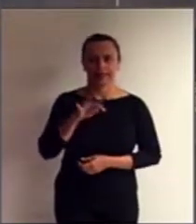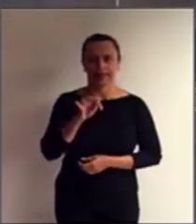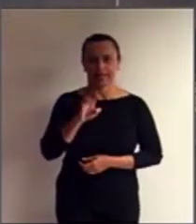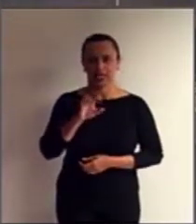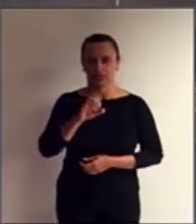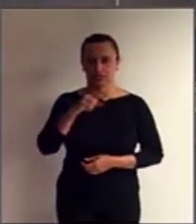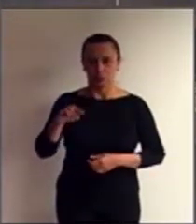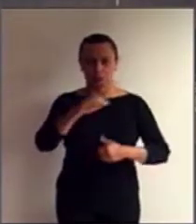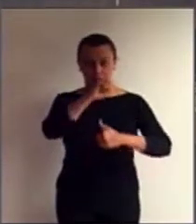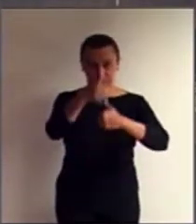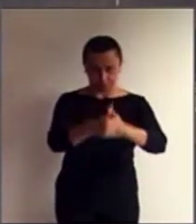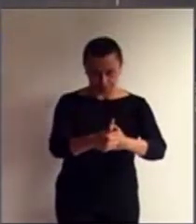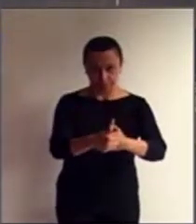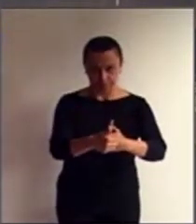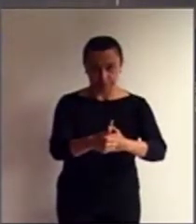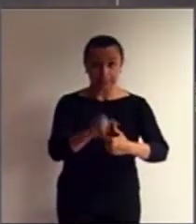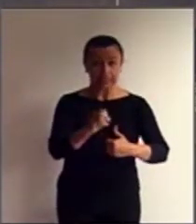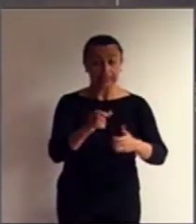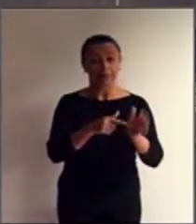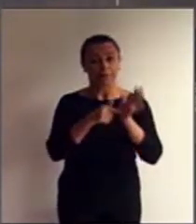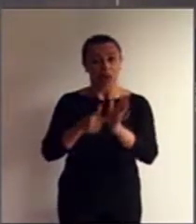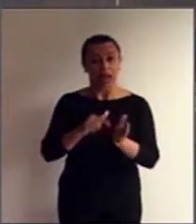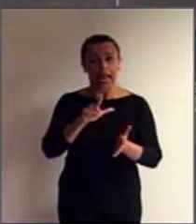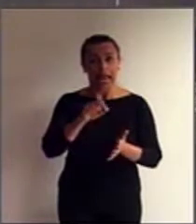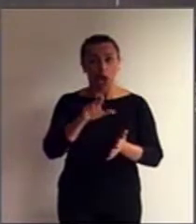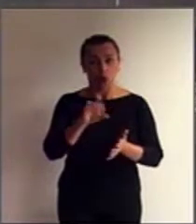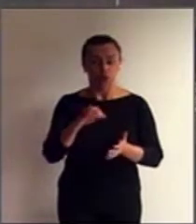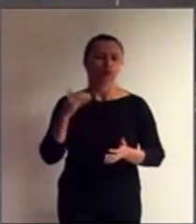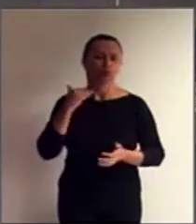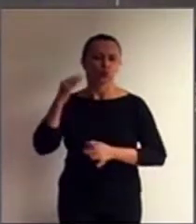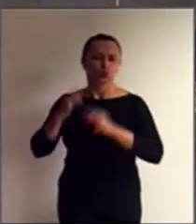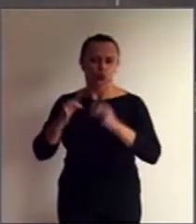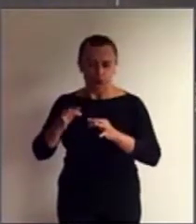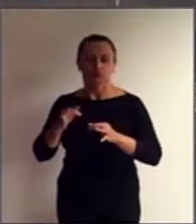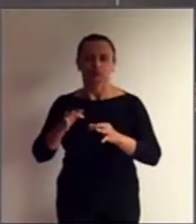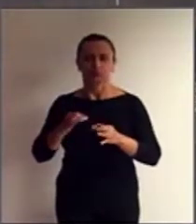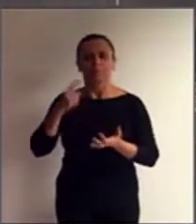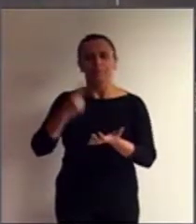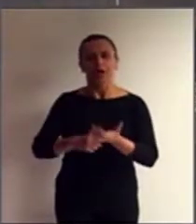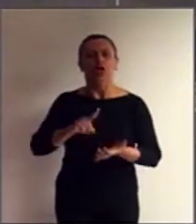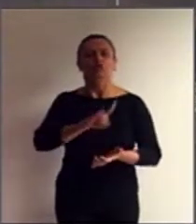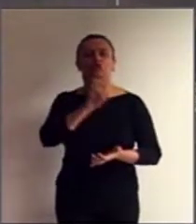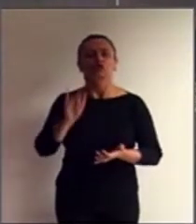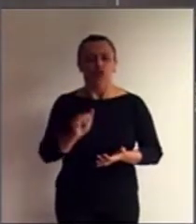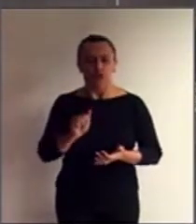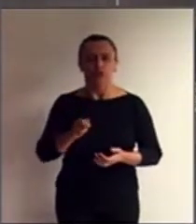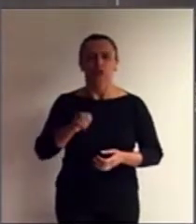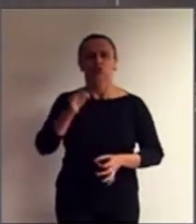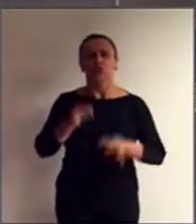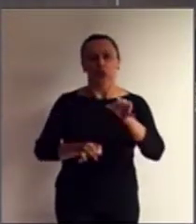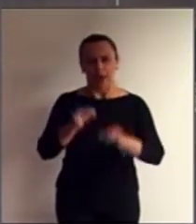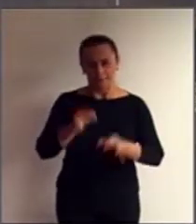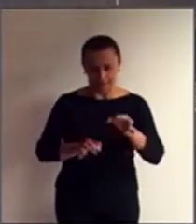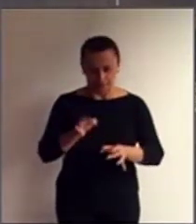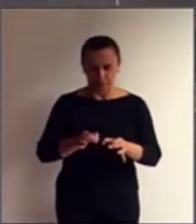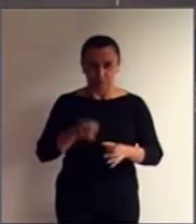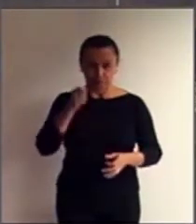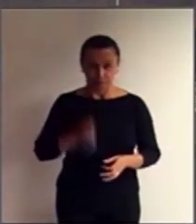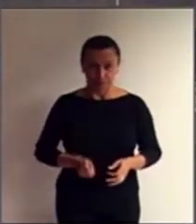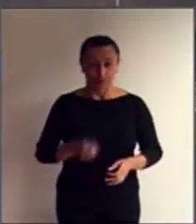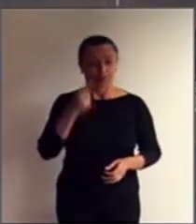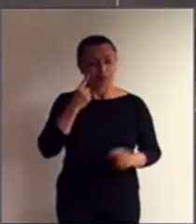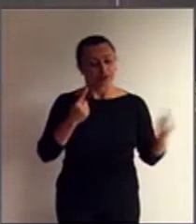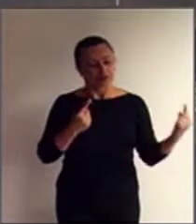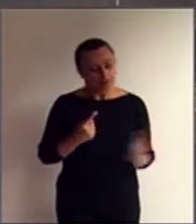Uma vez apresentado o laudo, o juiz deve marcar a audiência de instrução e julgamento a fim de ouvir testemunhas e